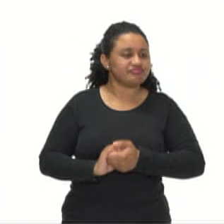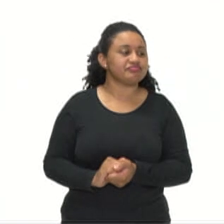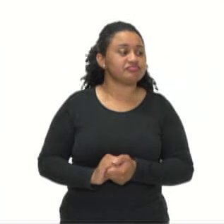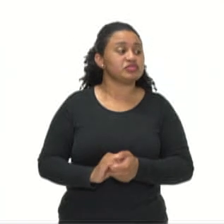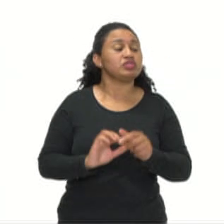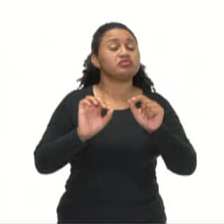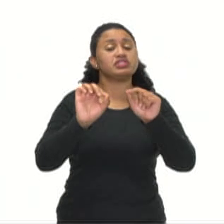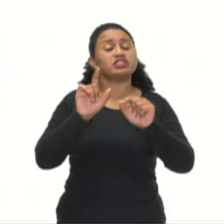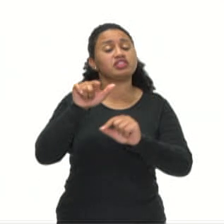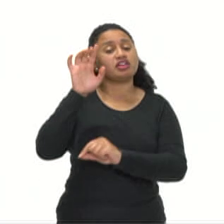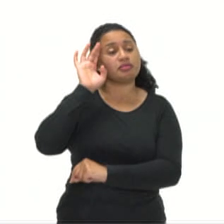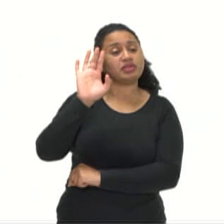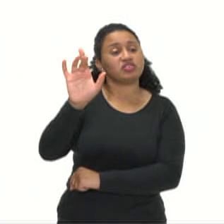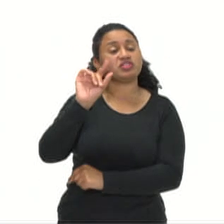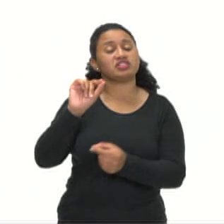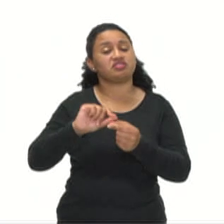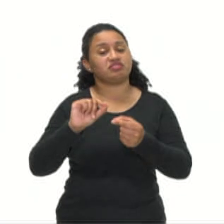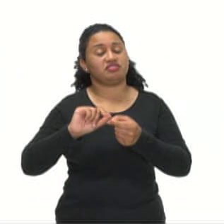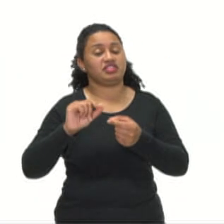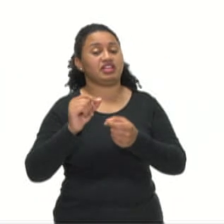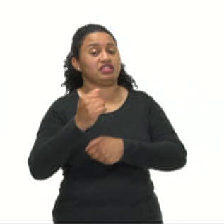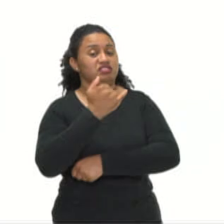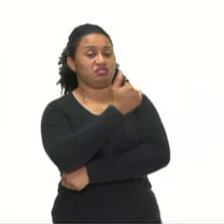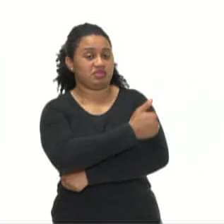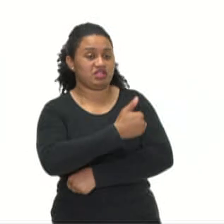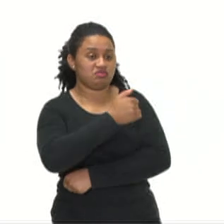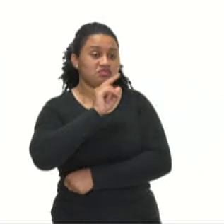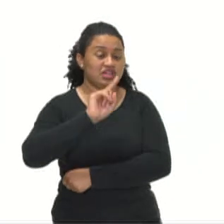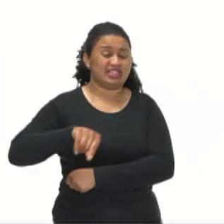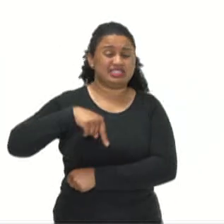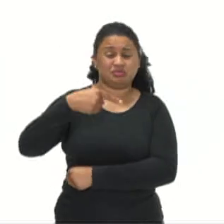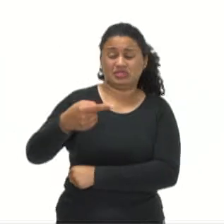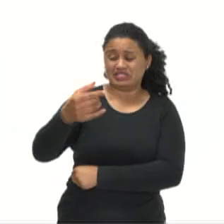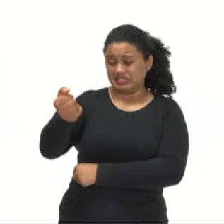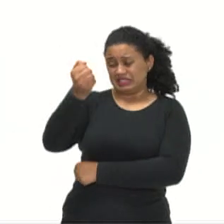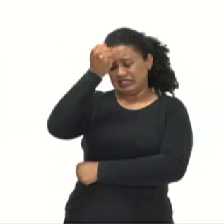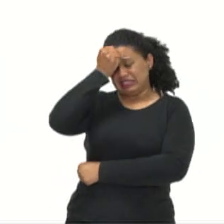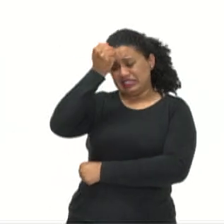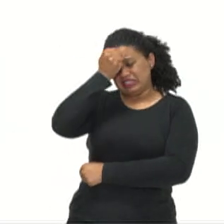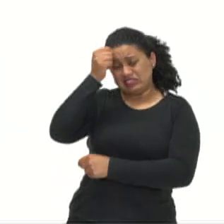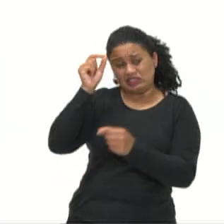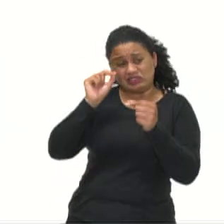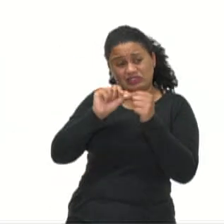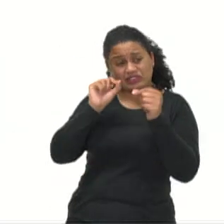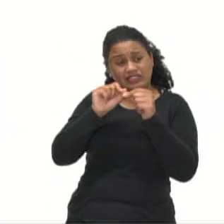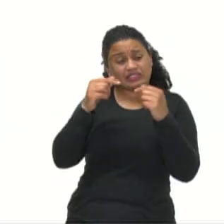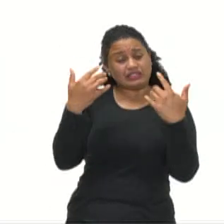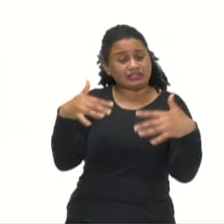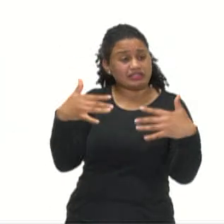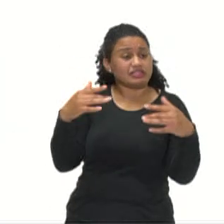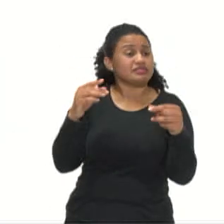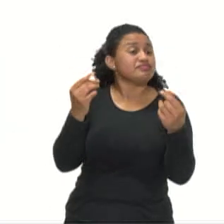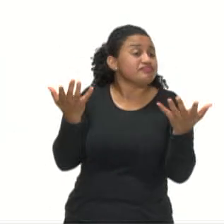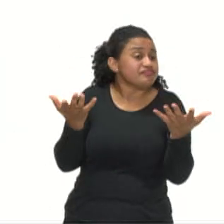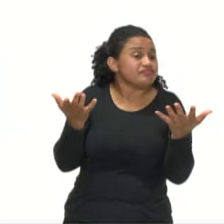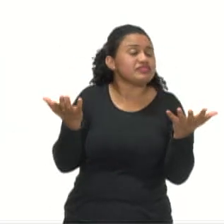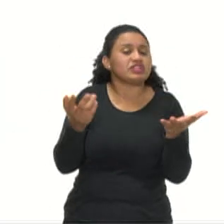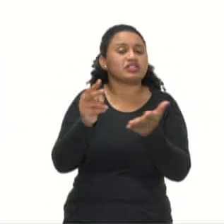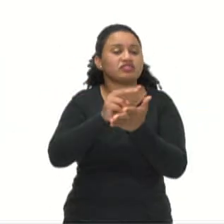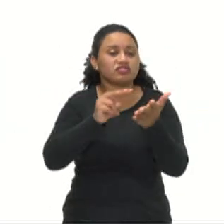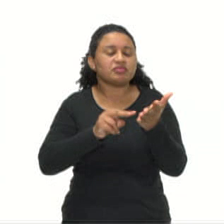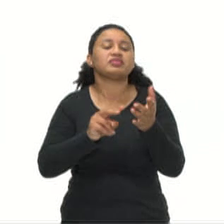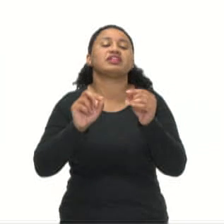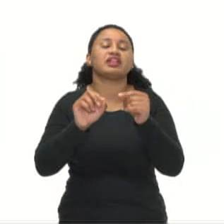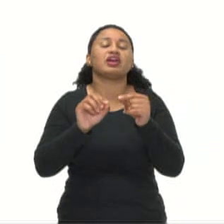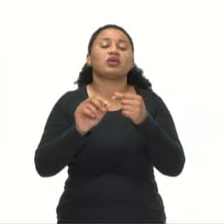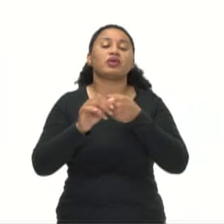imaginou se fizesse uma tatuagem e depois se arrependesse de tê-la feito? Vamos ler trechos de uma